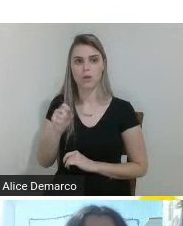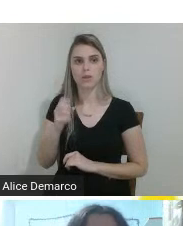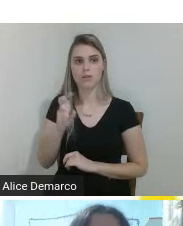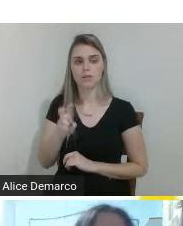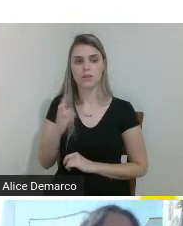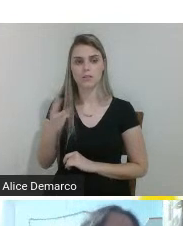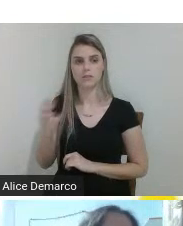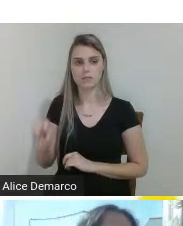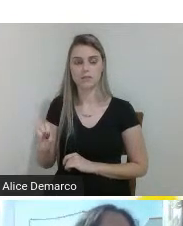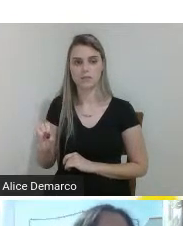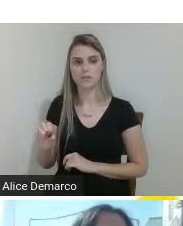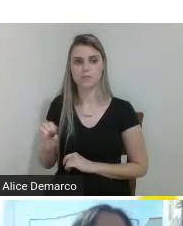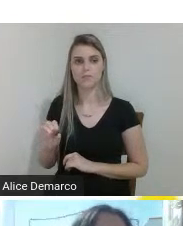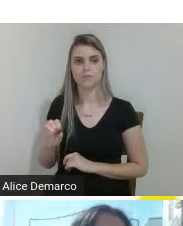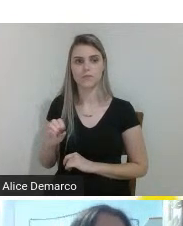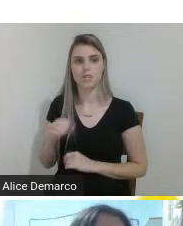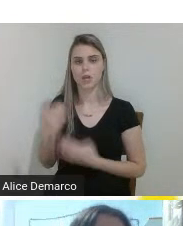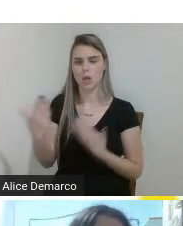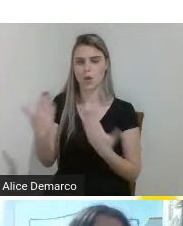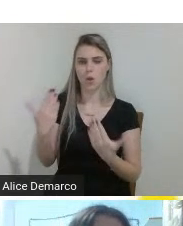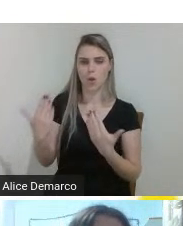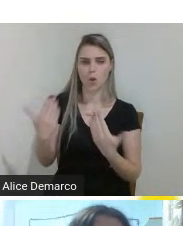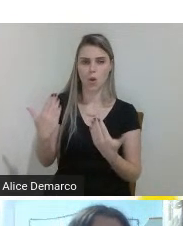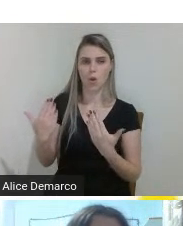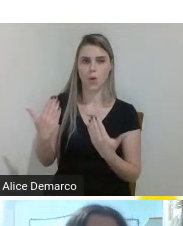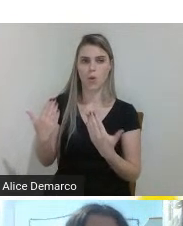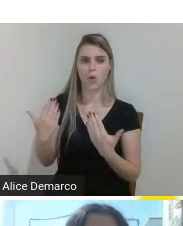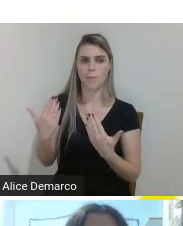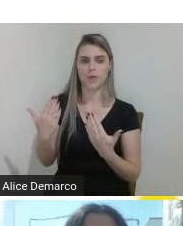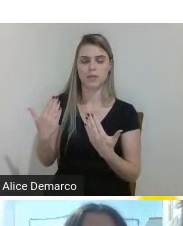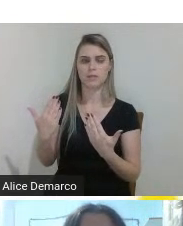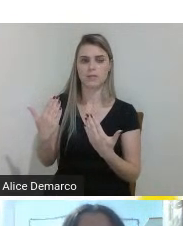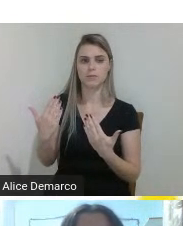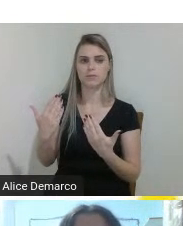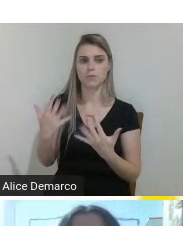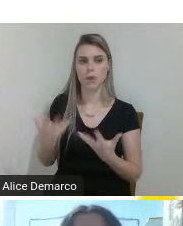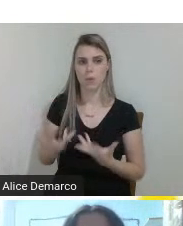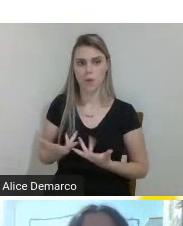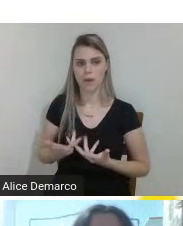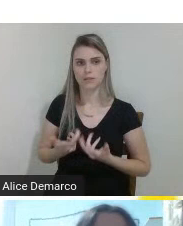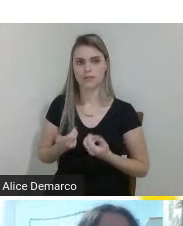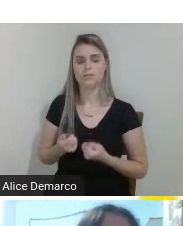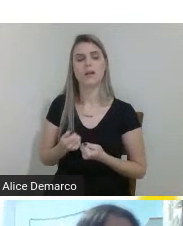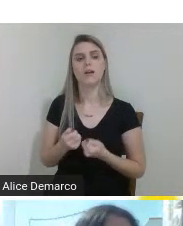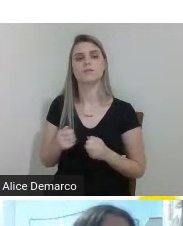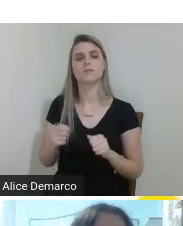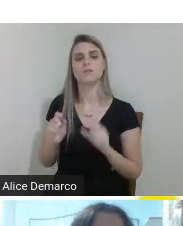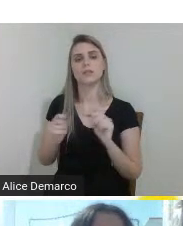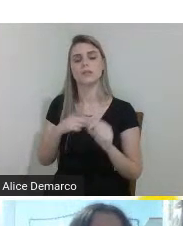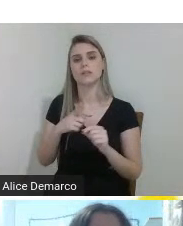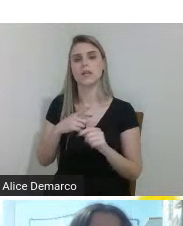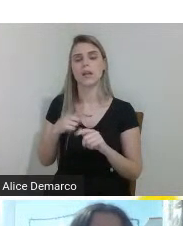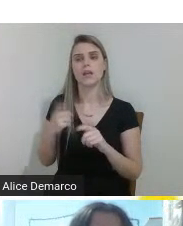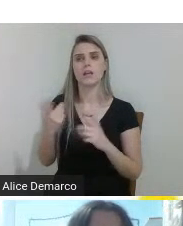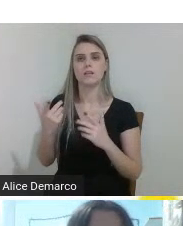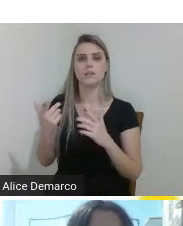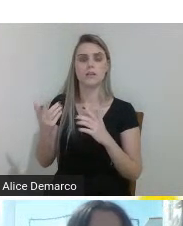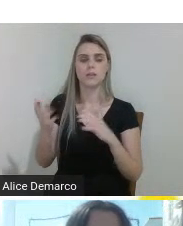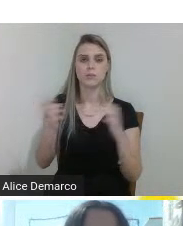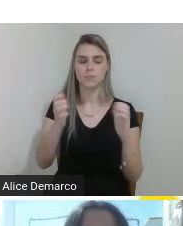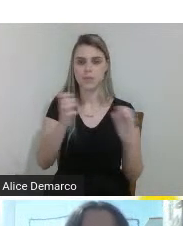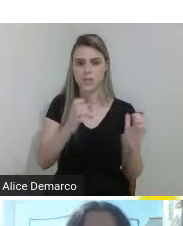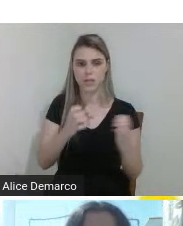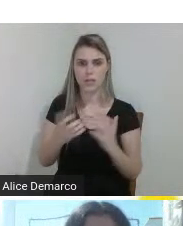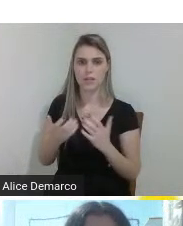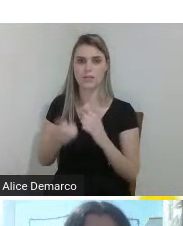e a gente comparou com as qualidades delas e as que tem no mercado então seria uma vantagem ela é